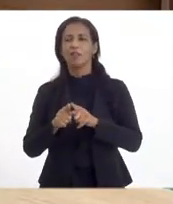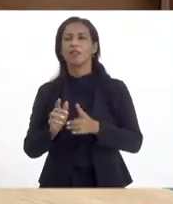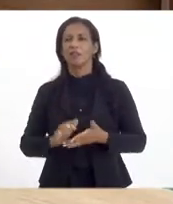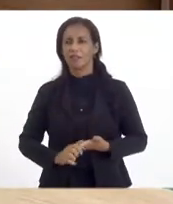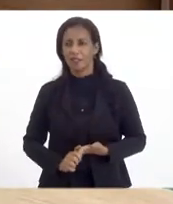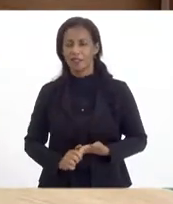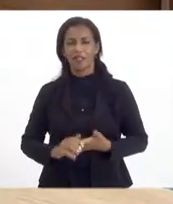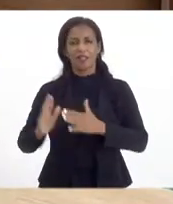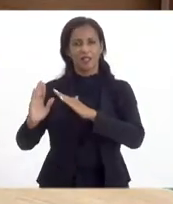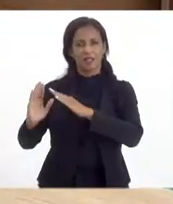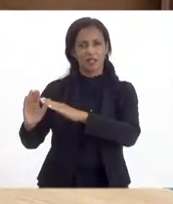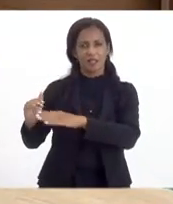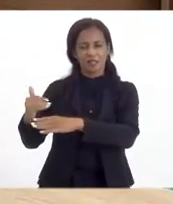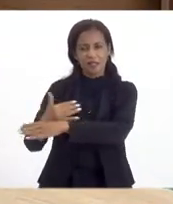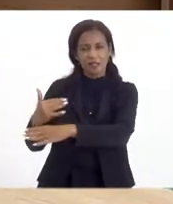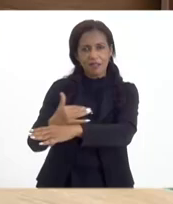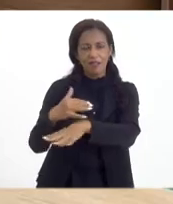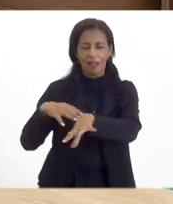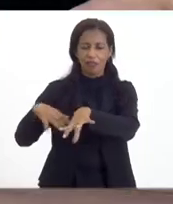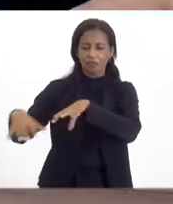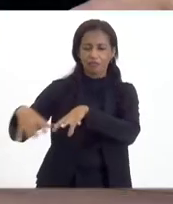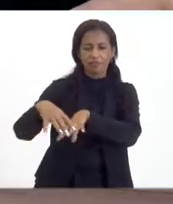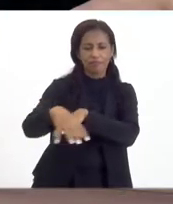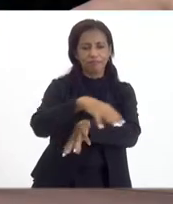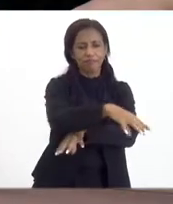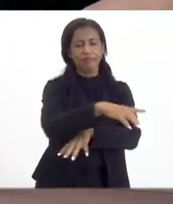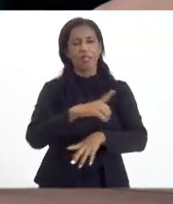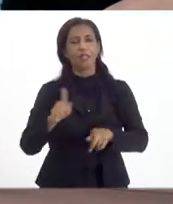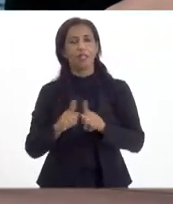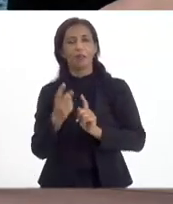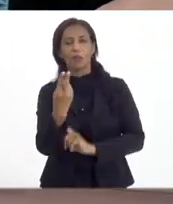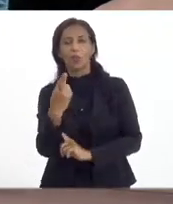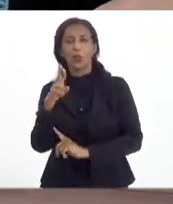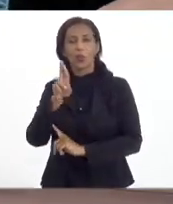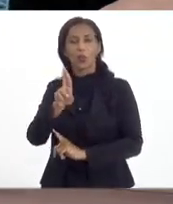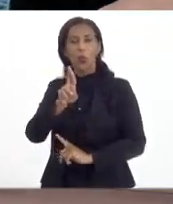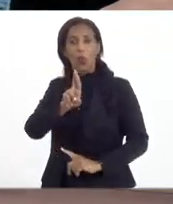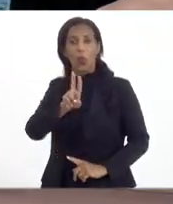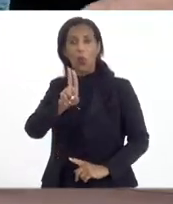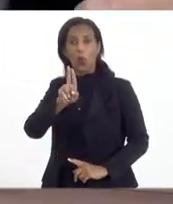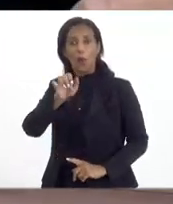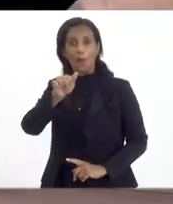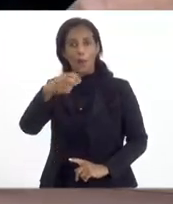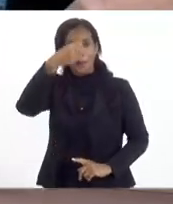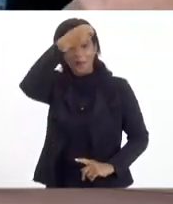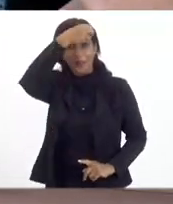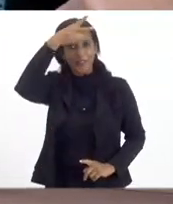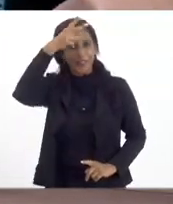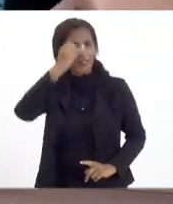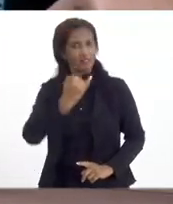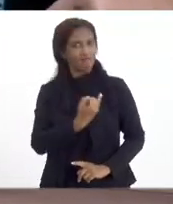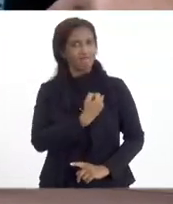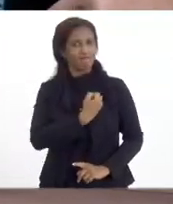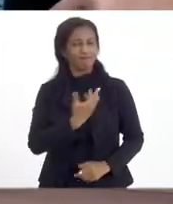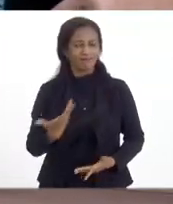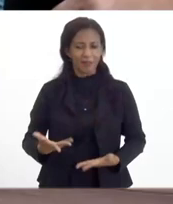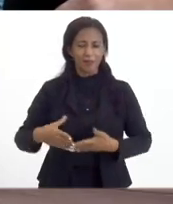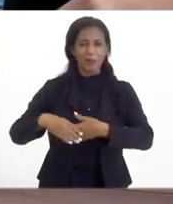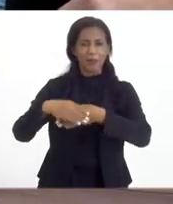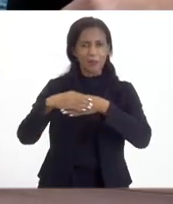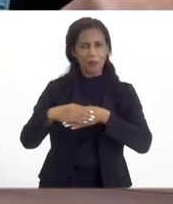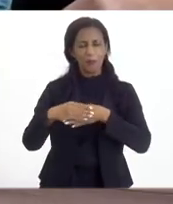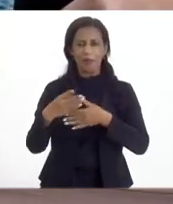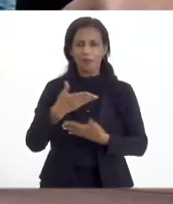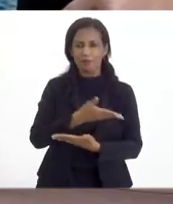das cidades vizinhas. Queria cumprimentar também o doutor Rubão, nosso prefeito aqui de Itaguaí, no qual também cumprimento os demais